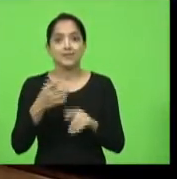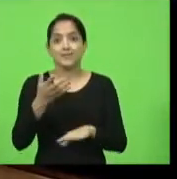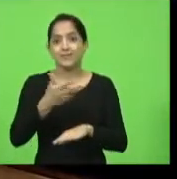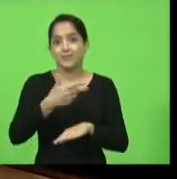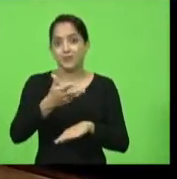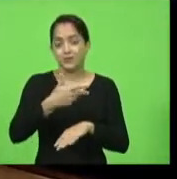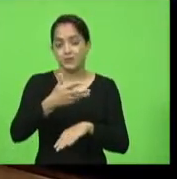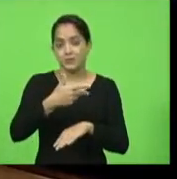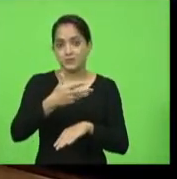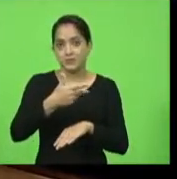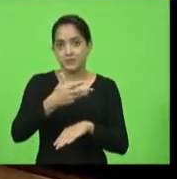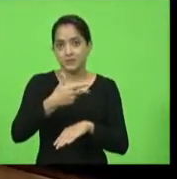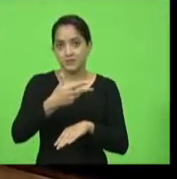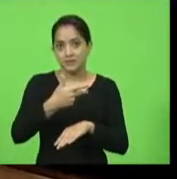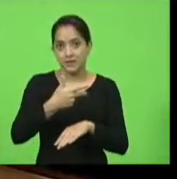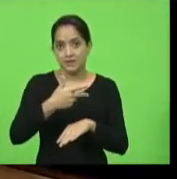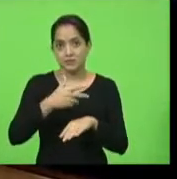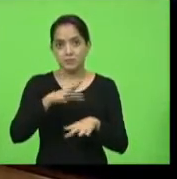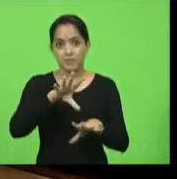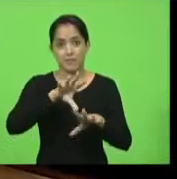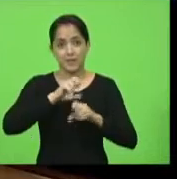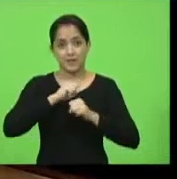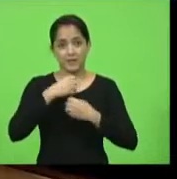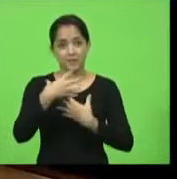com que a transmissão